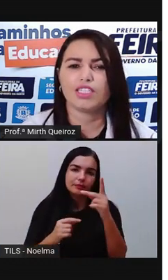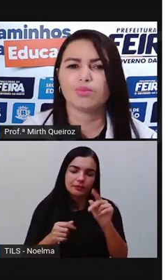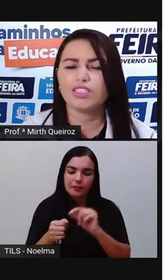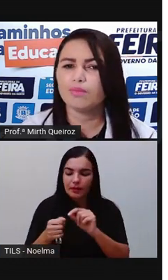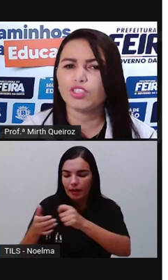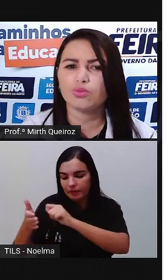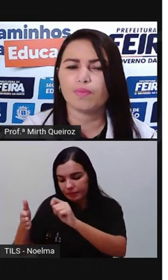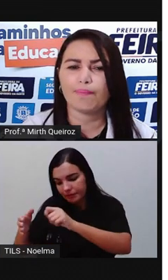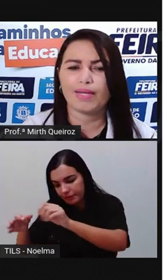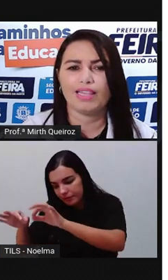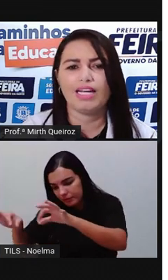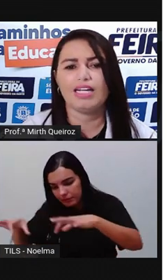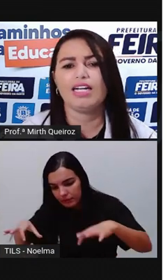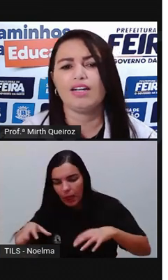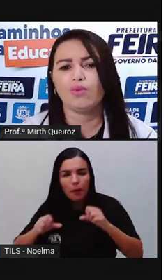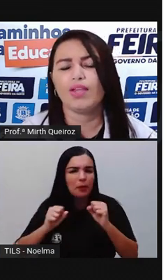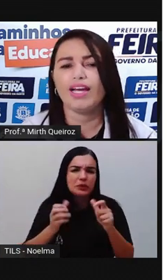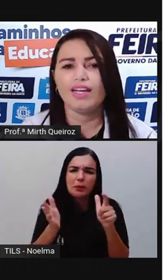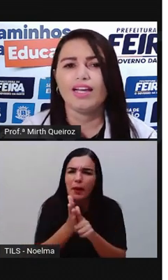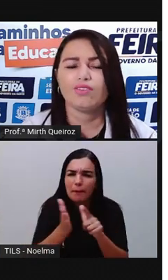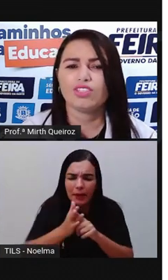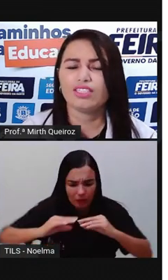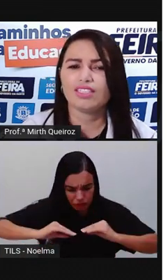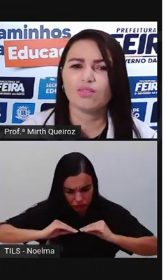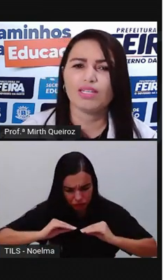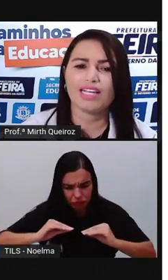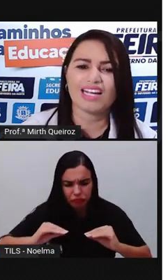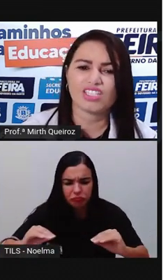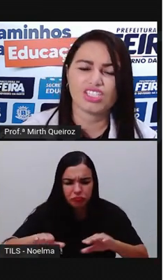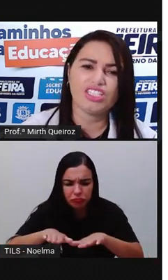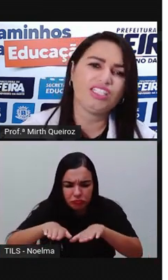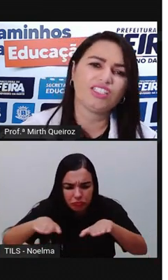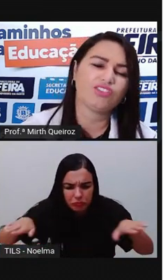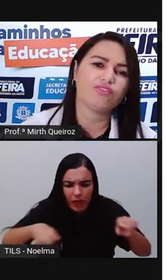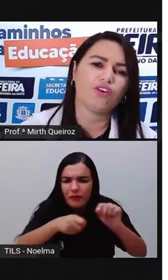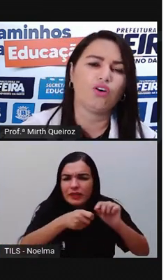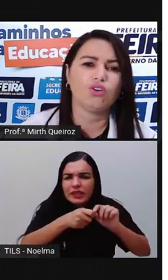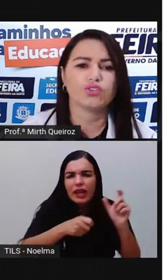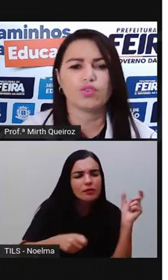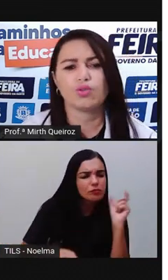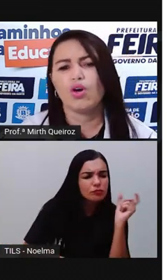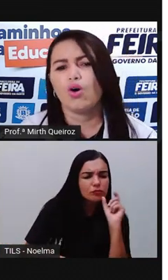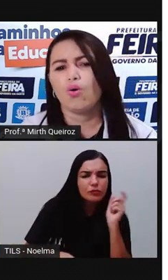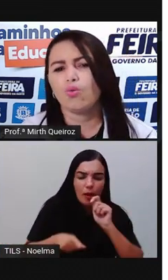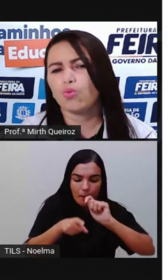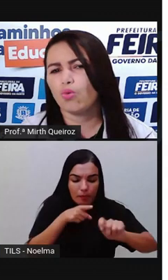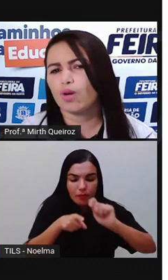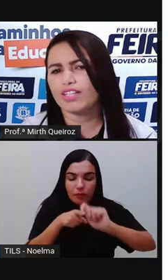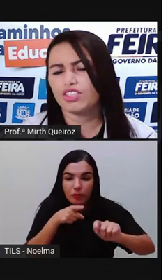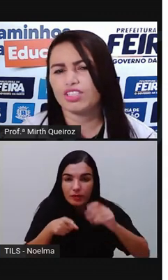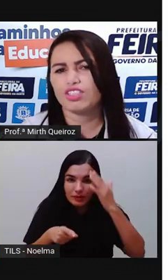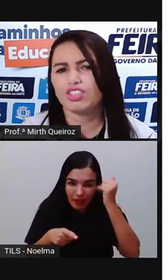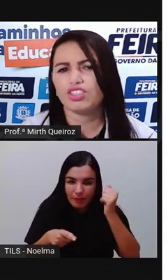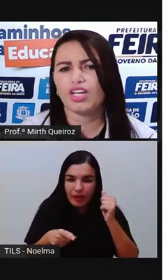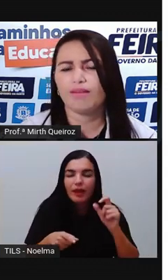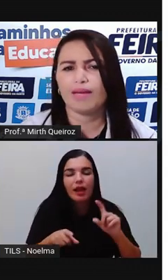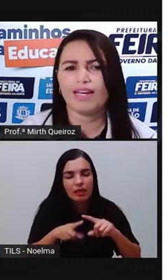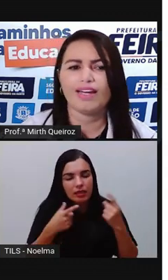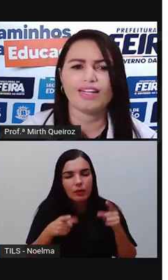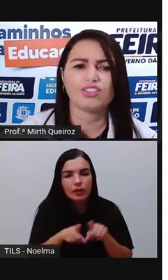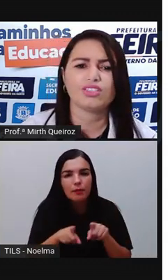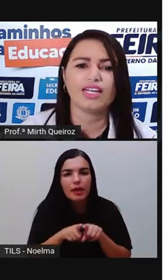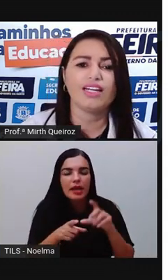vocês mesmos. Em cima de um papelão, né? Utilizando aí caixinha de tósforo ou caixinha de